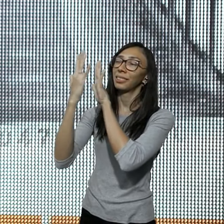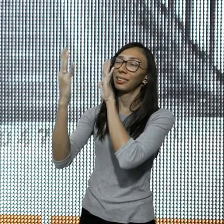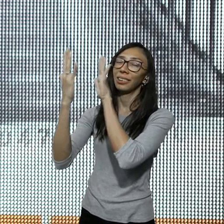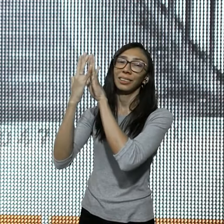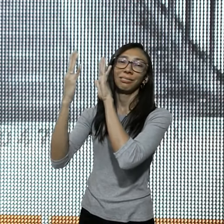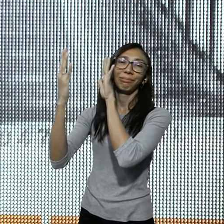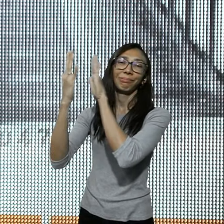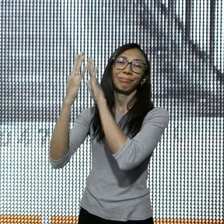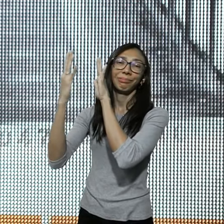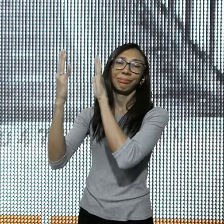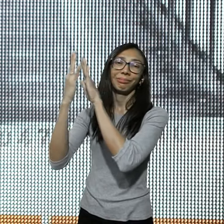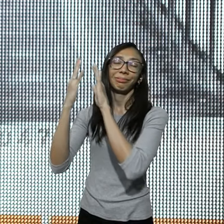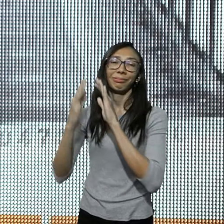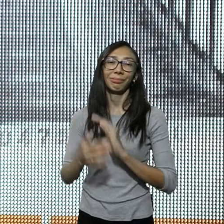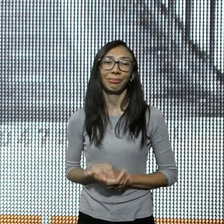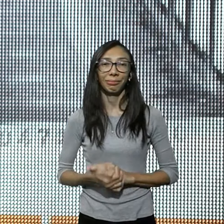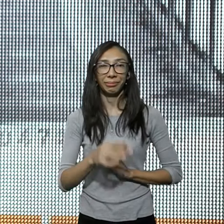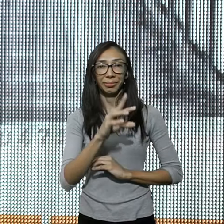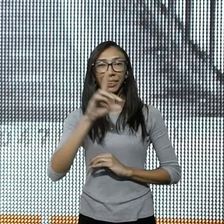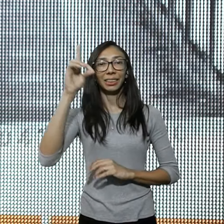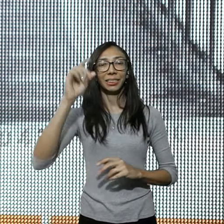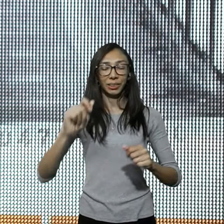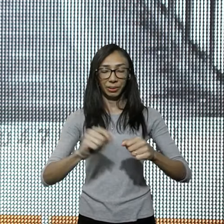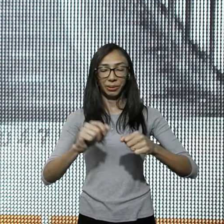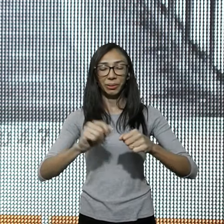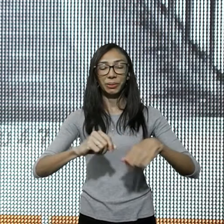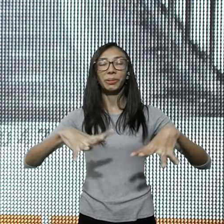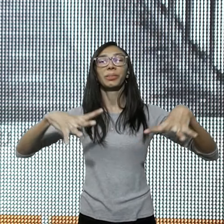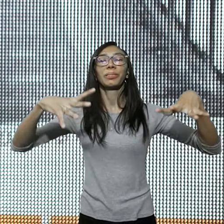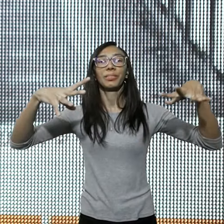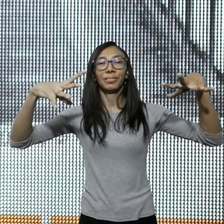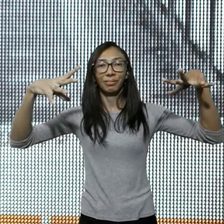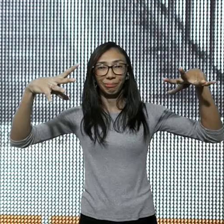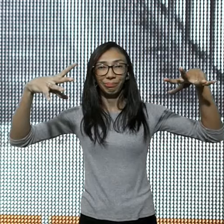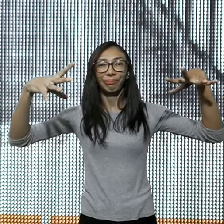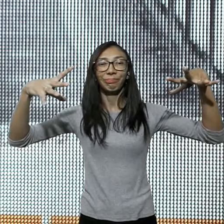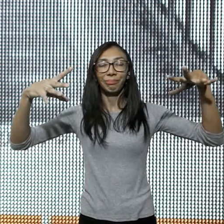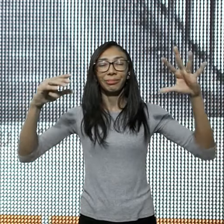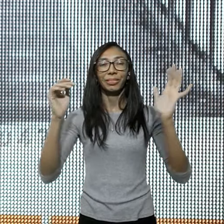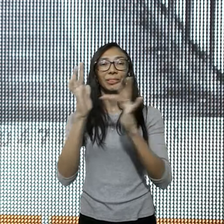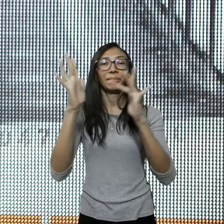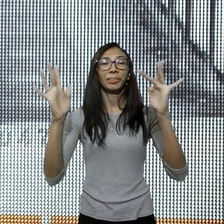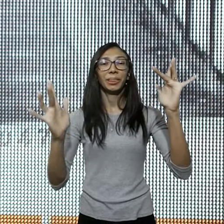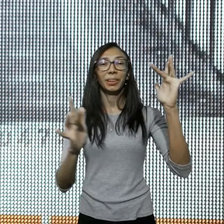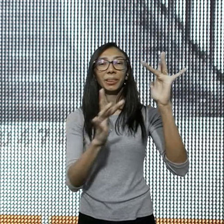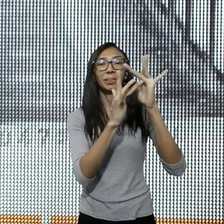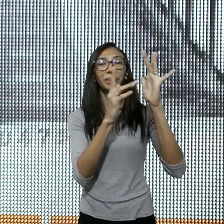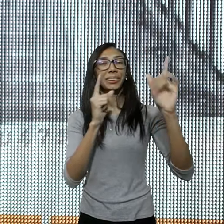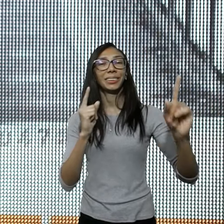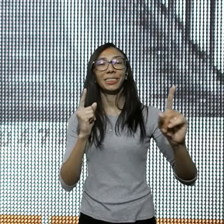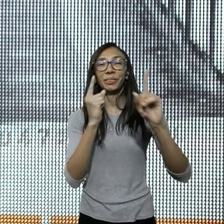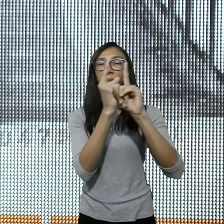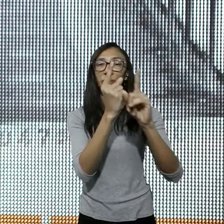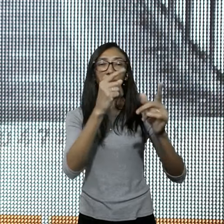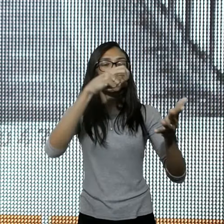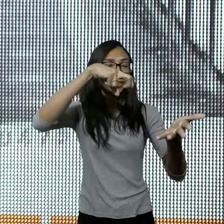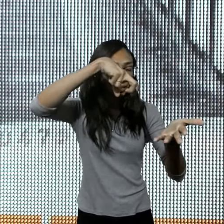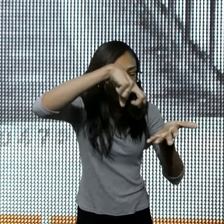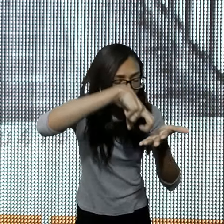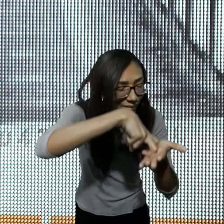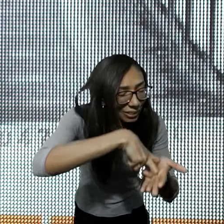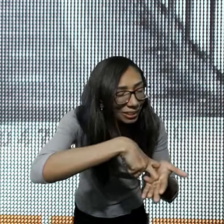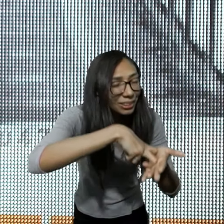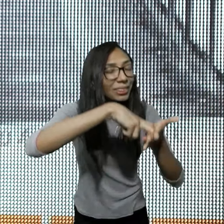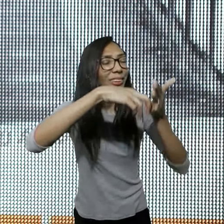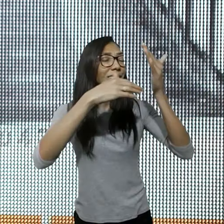único, leproso, que havia sido curado, voltou, para prostrar-se, aos pés de Jesus, para reconhecer, e dar a honra